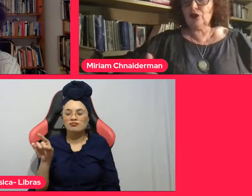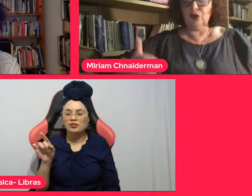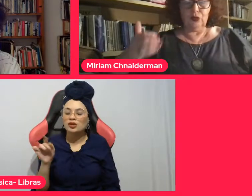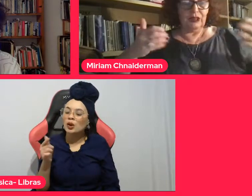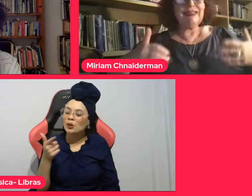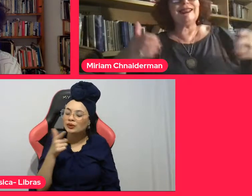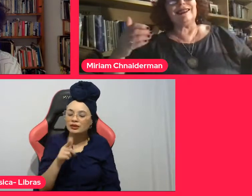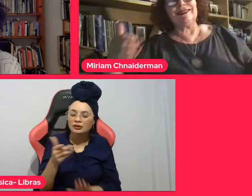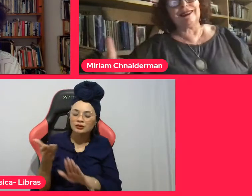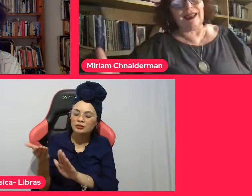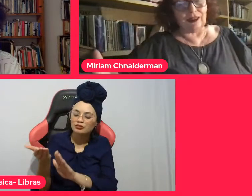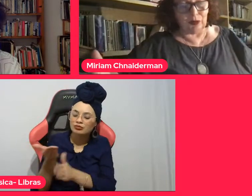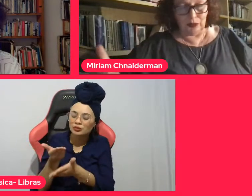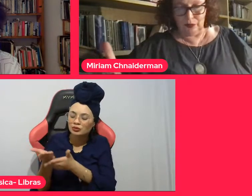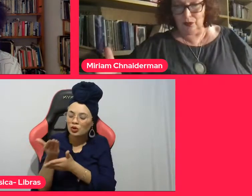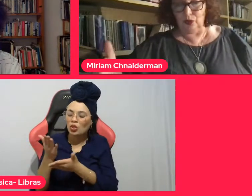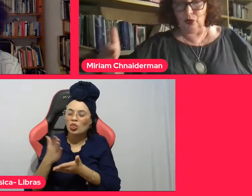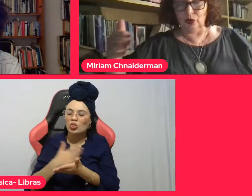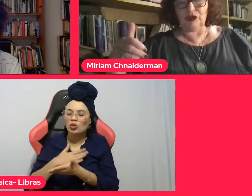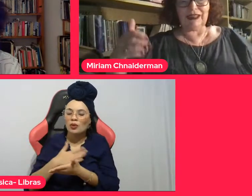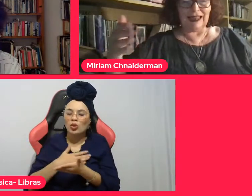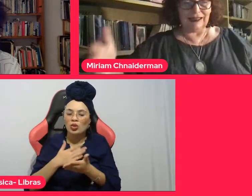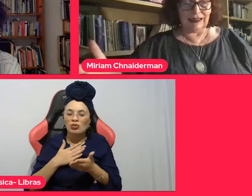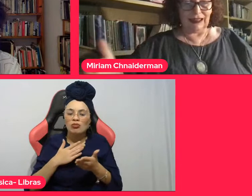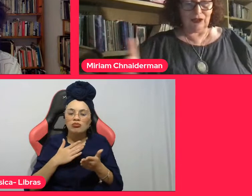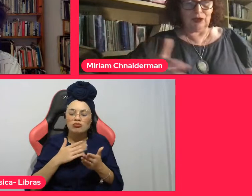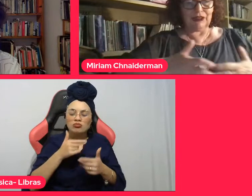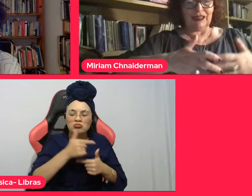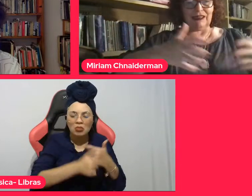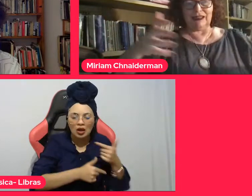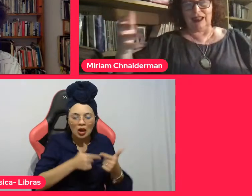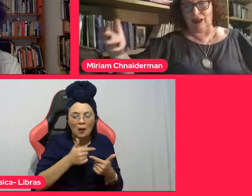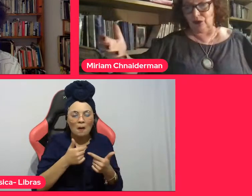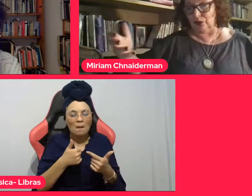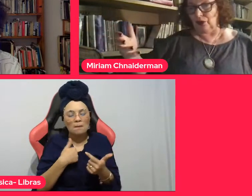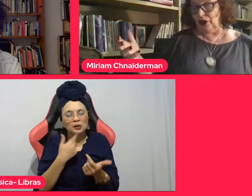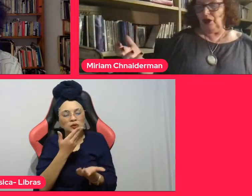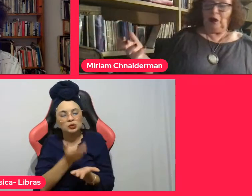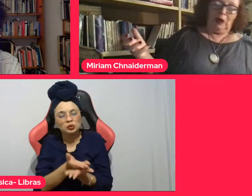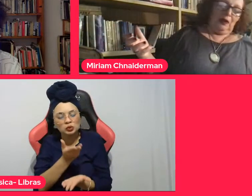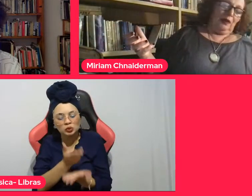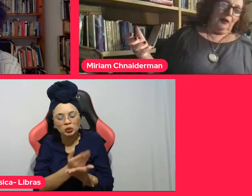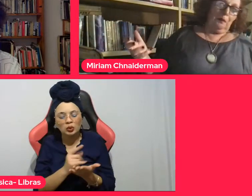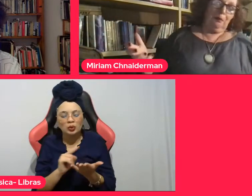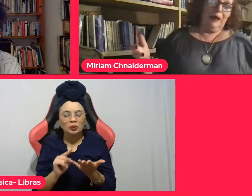Isso do estrangeiro no dia a dia, do estrangeiro